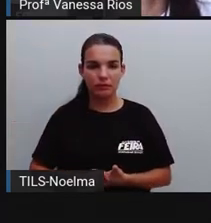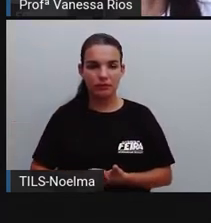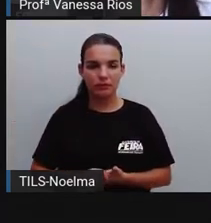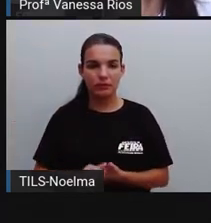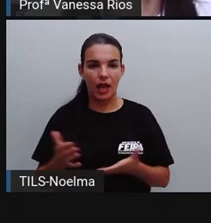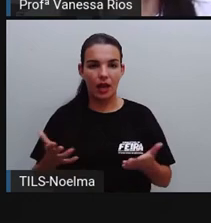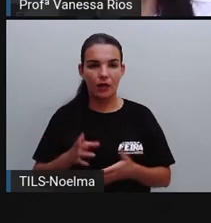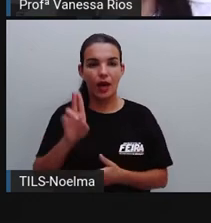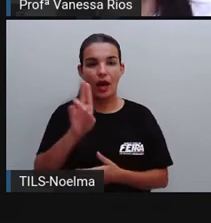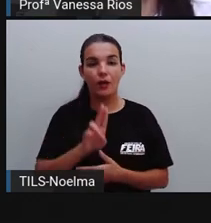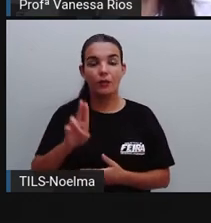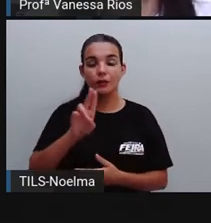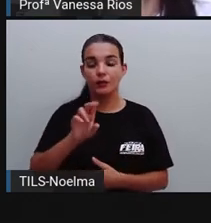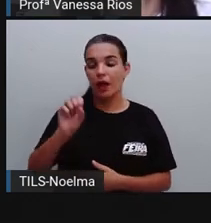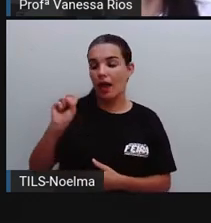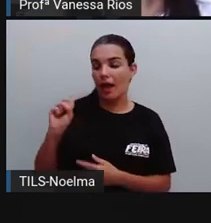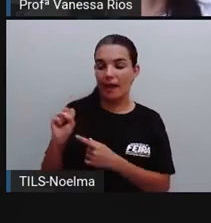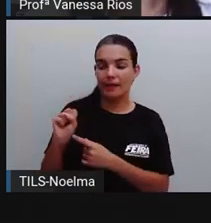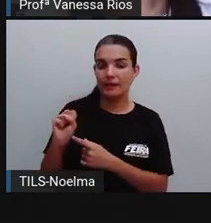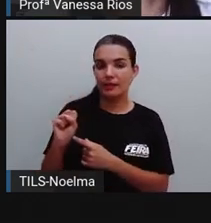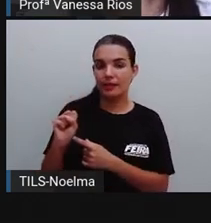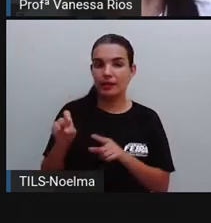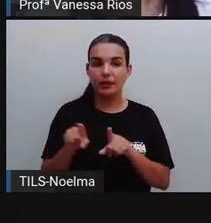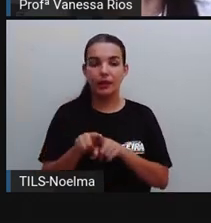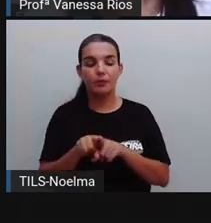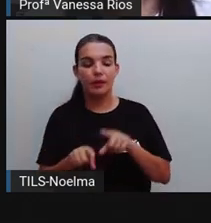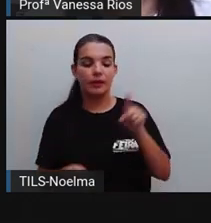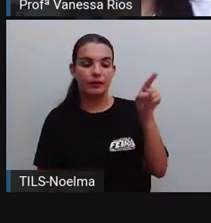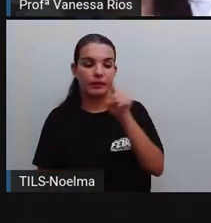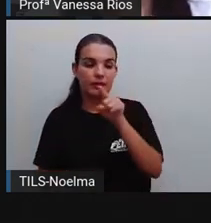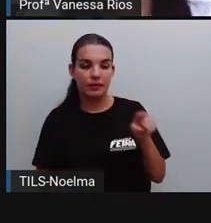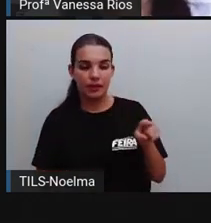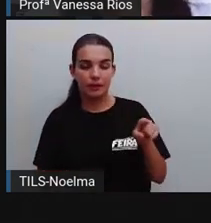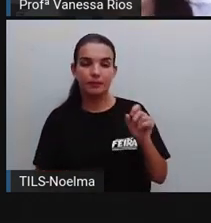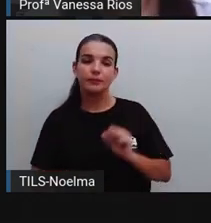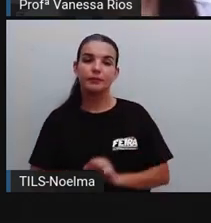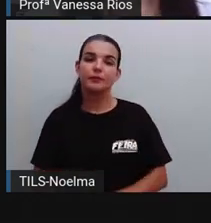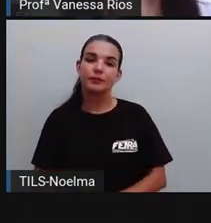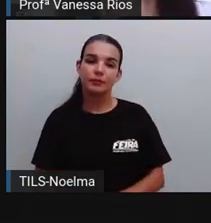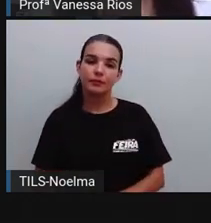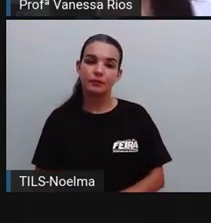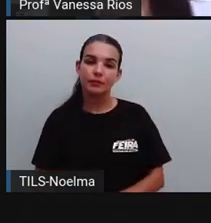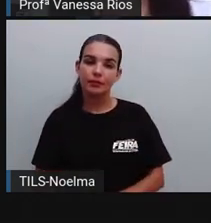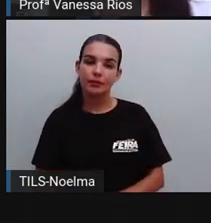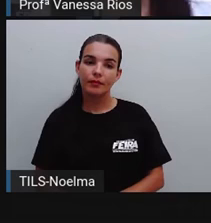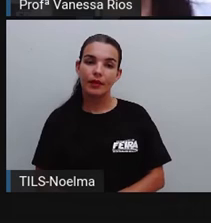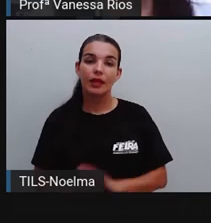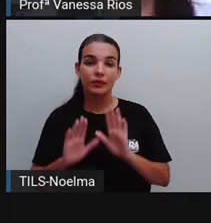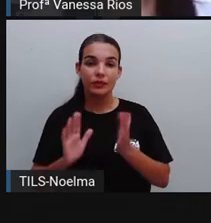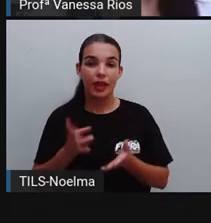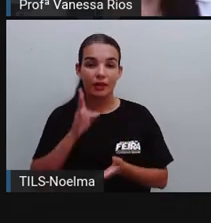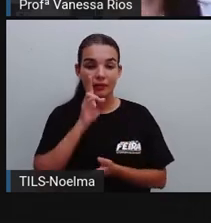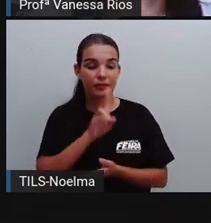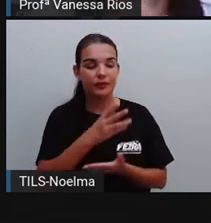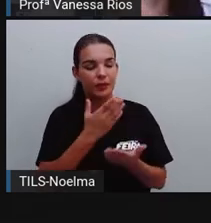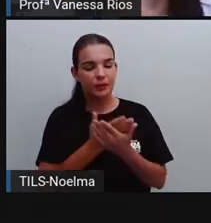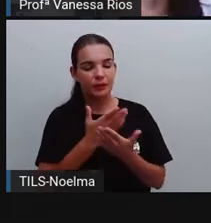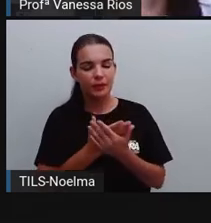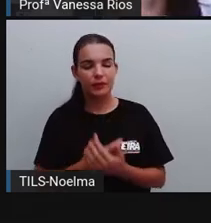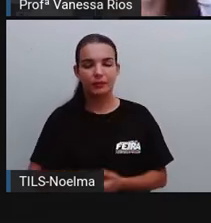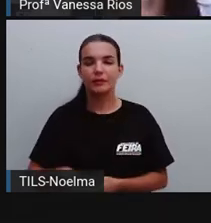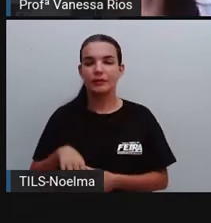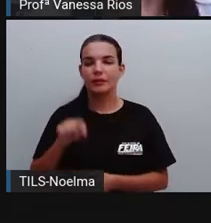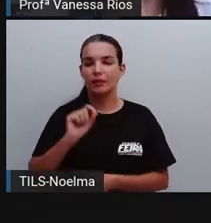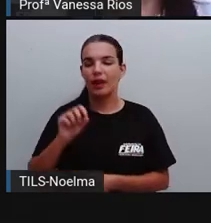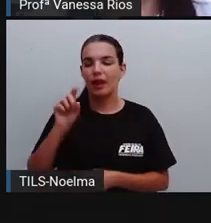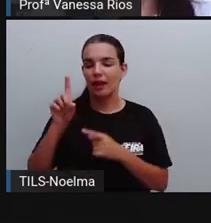Agora a gente vai falar sobre o uso da letra S e o uso da letra Z. E a gente já observou, quando estudamos aí sobre